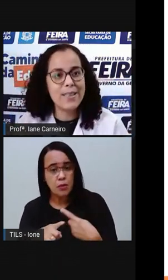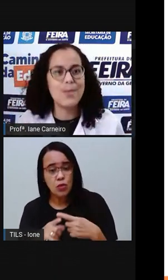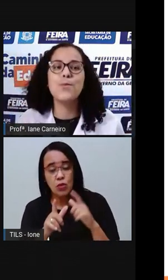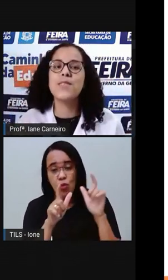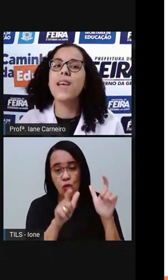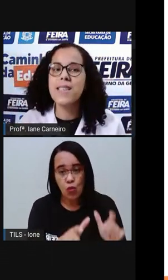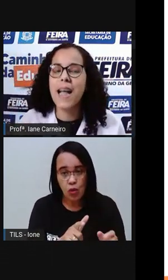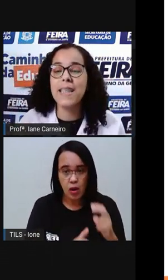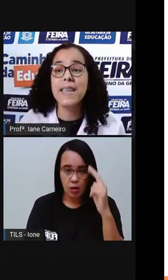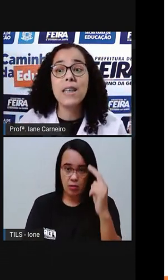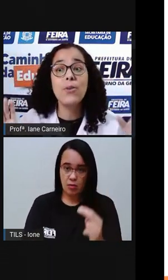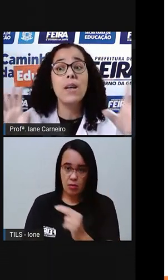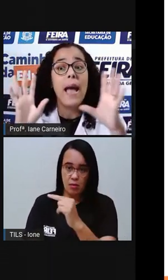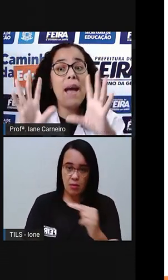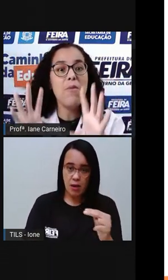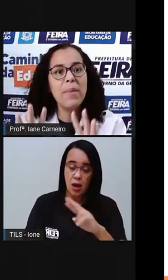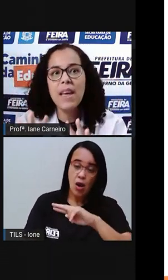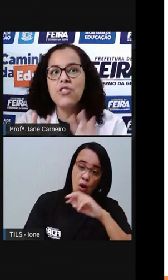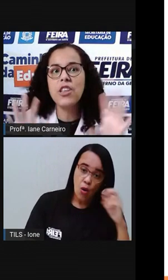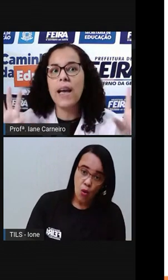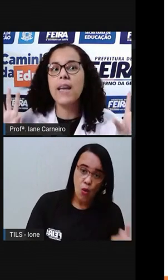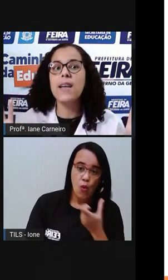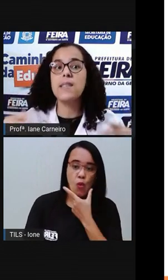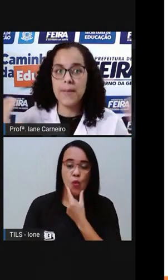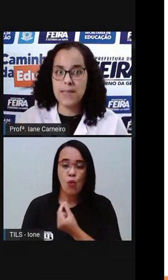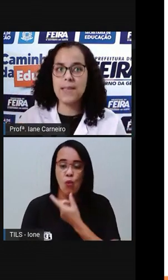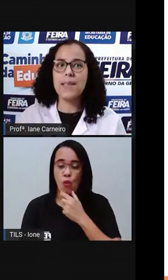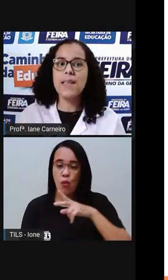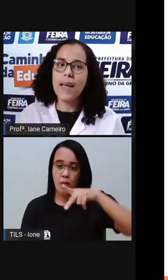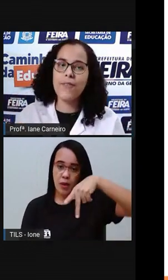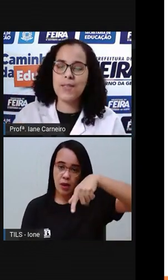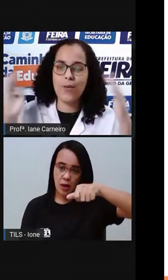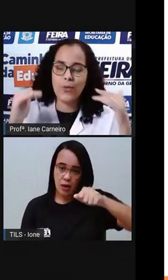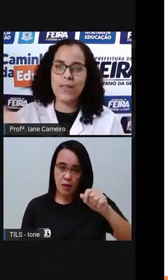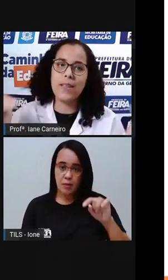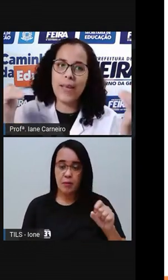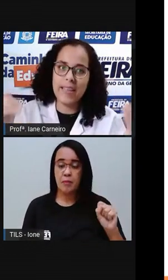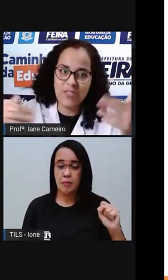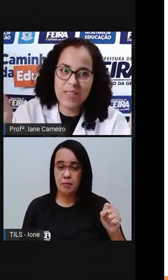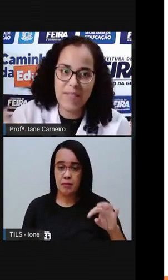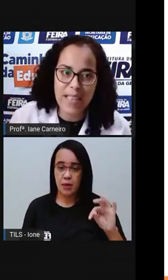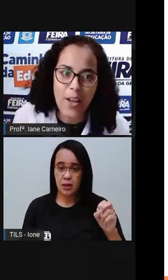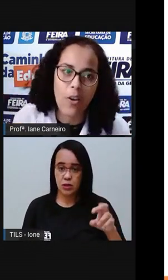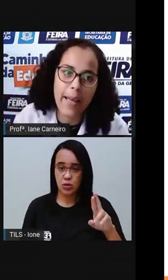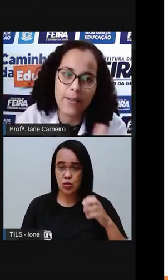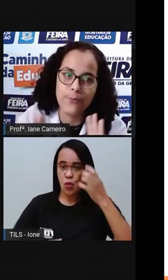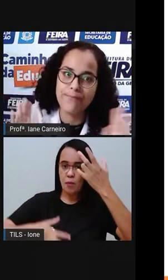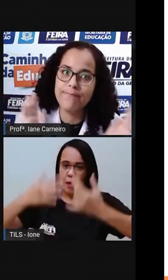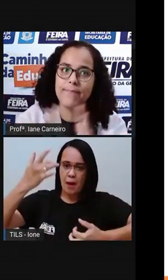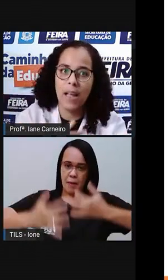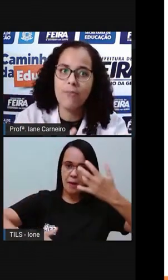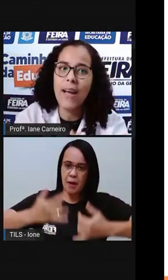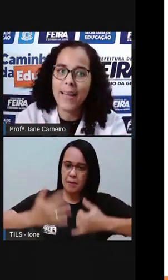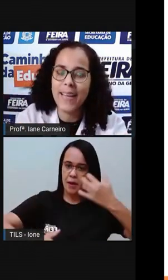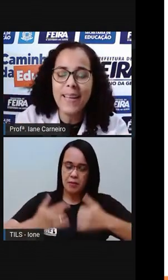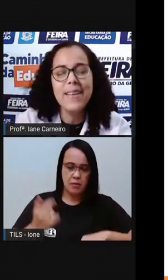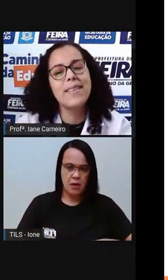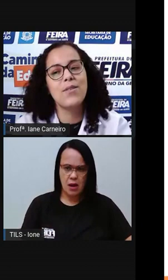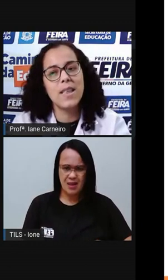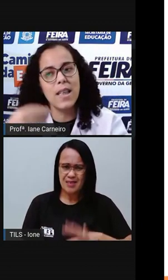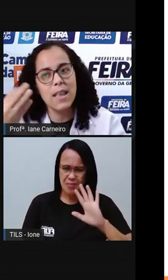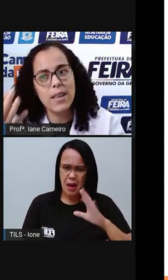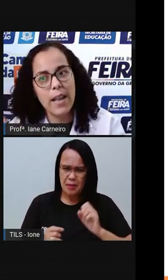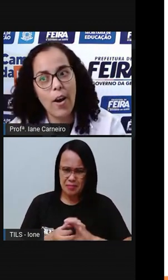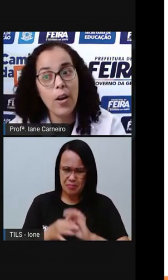cantando as músicas lá, né? Então, é um ambiente que a criança precisa entender. Você, quando entra na igreja, você vai sair correndo? Não vai, né?